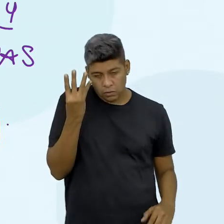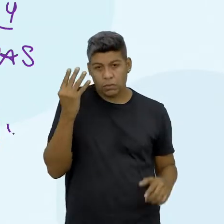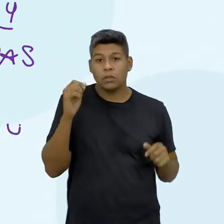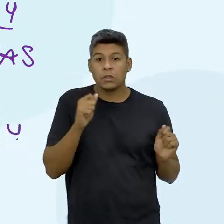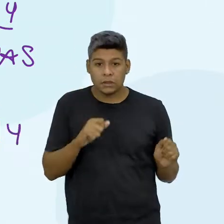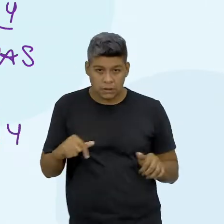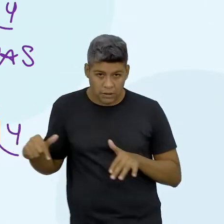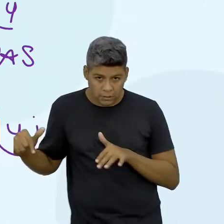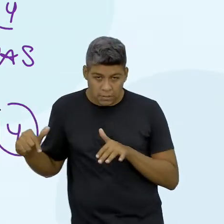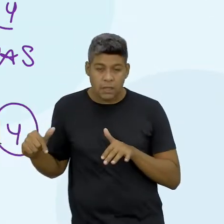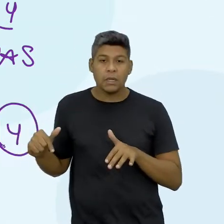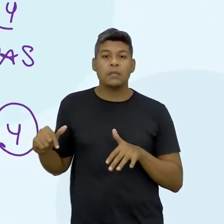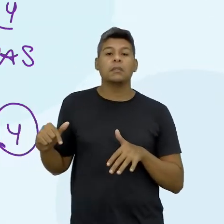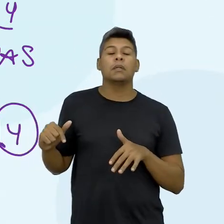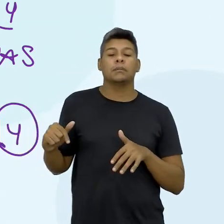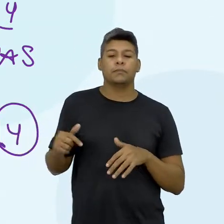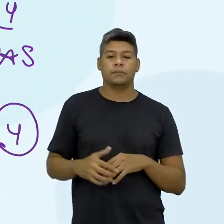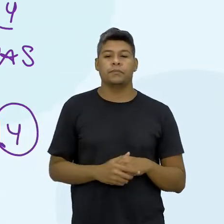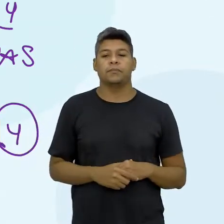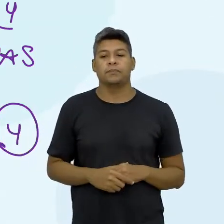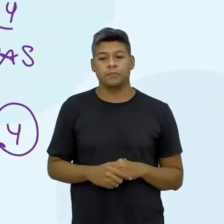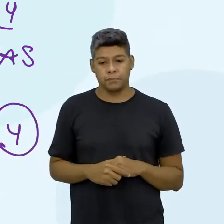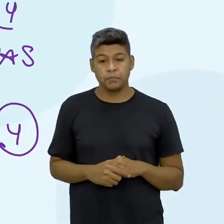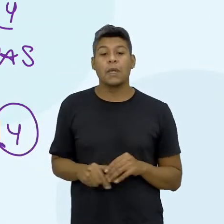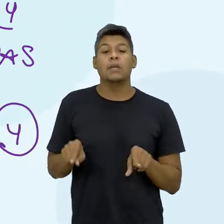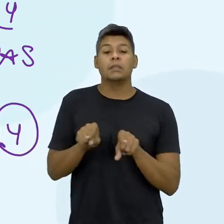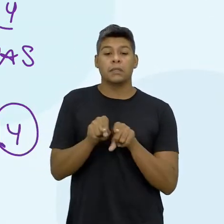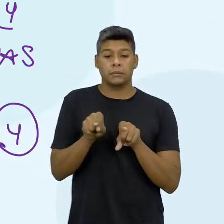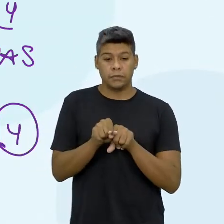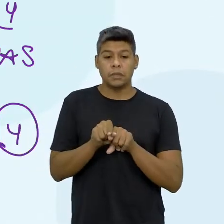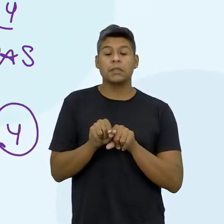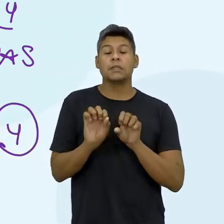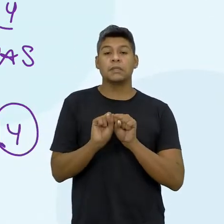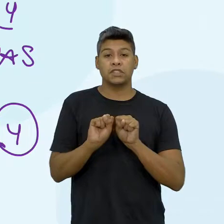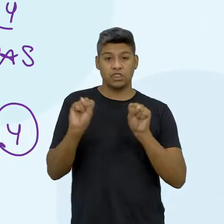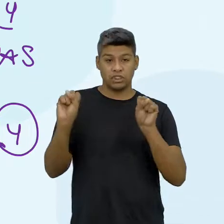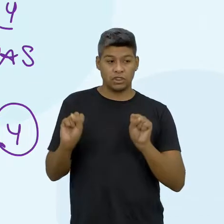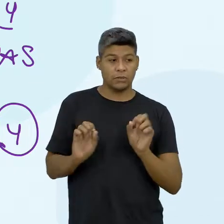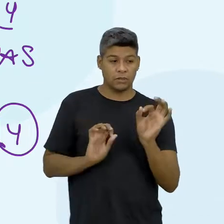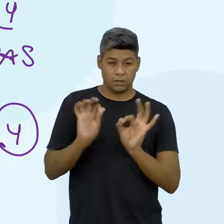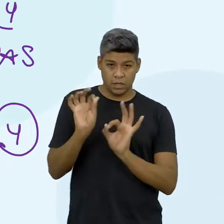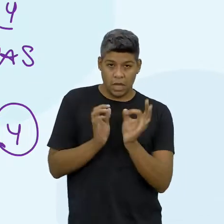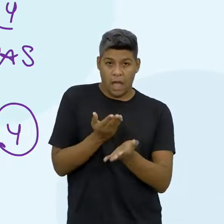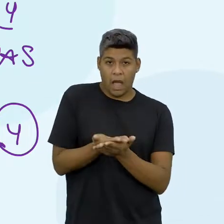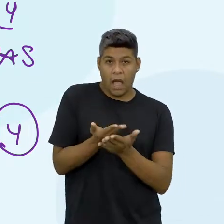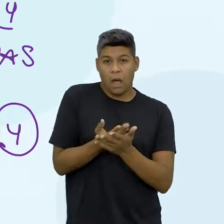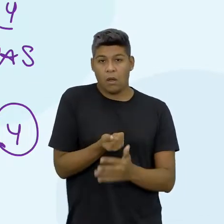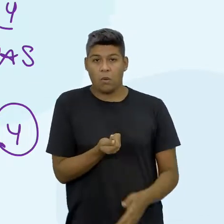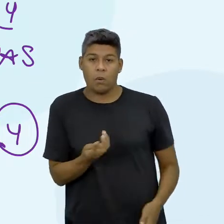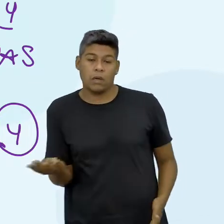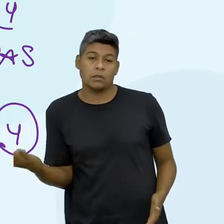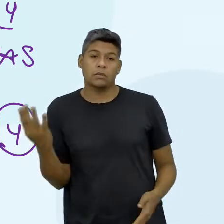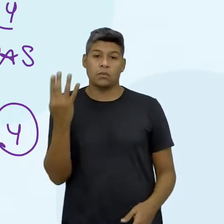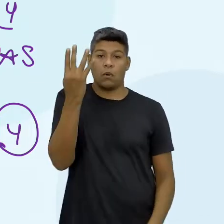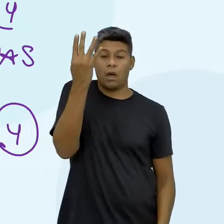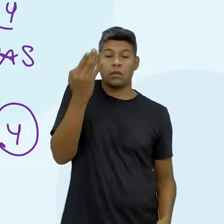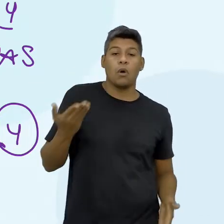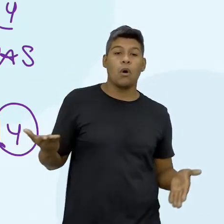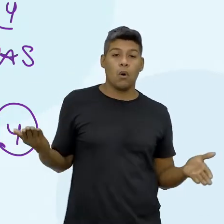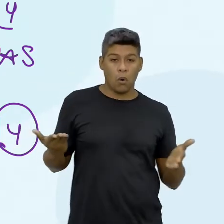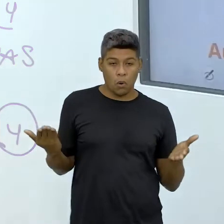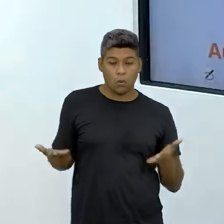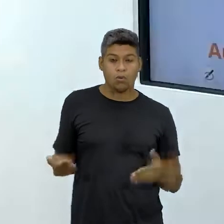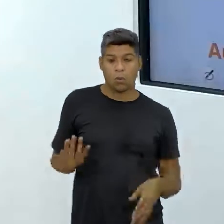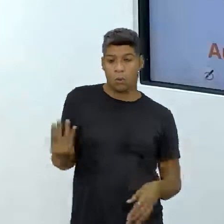semana e quatro nesta semana. E a sistematização em quatro aulas, lembrando que hoje é a